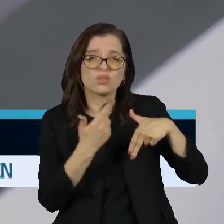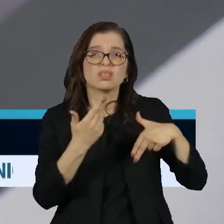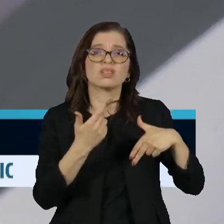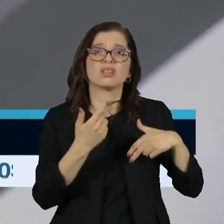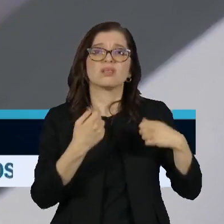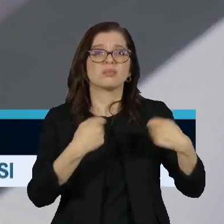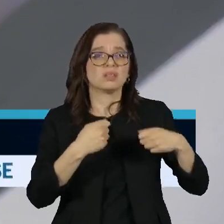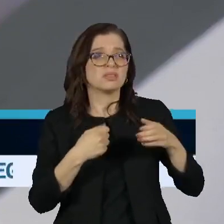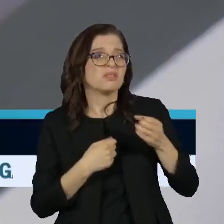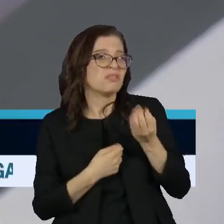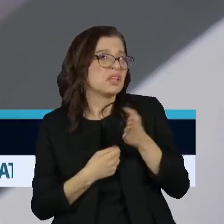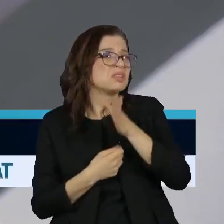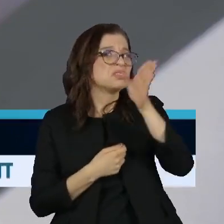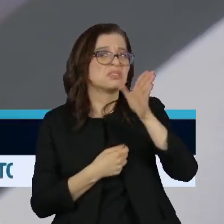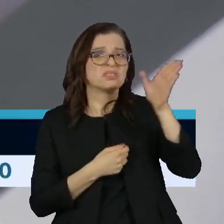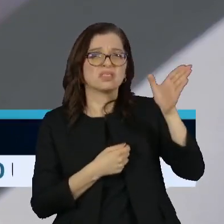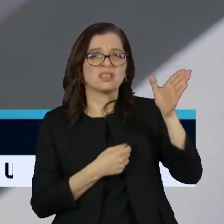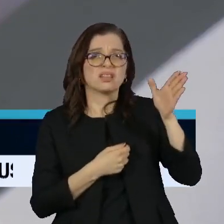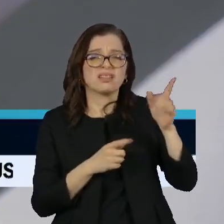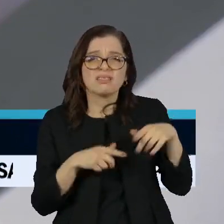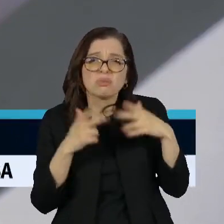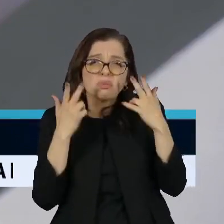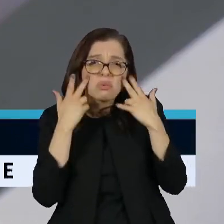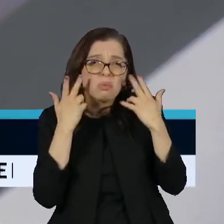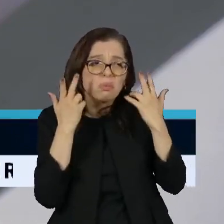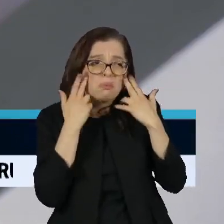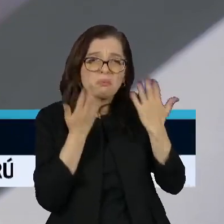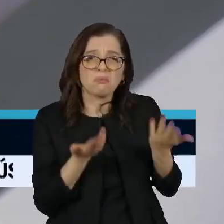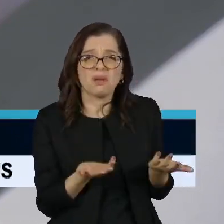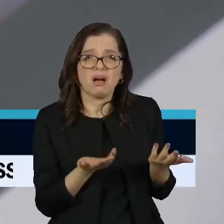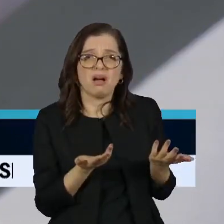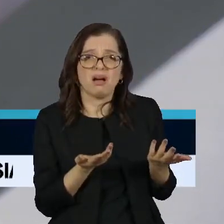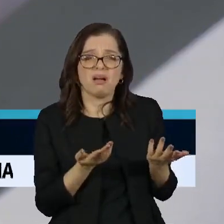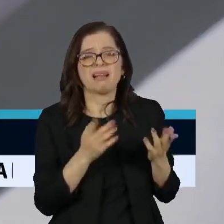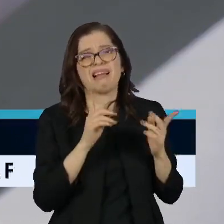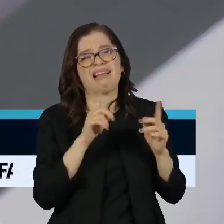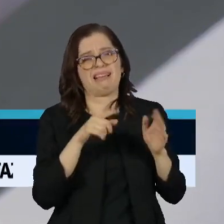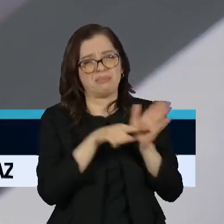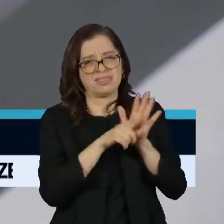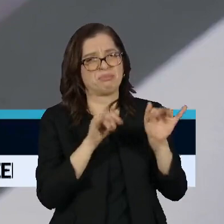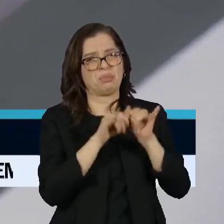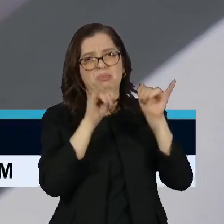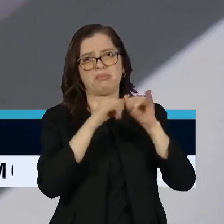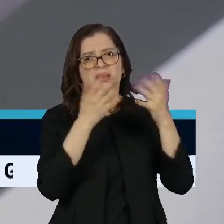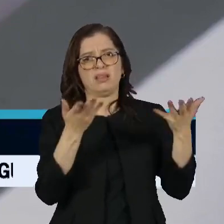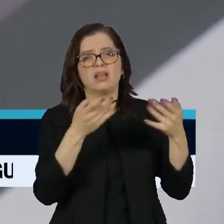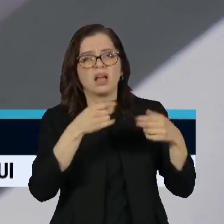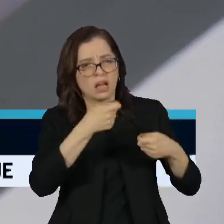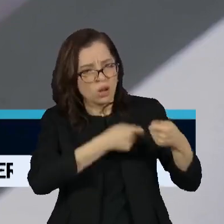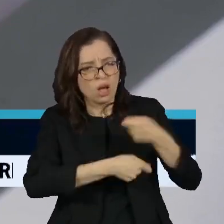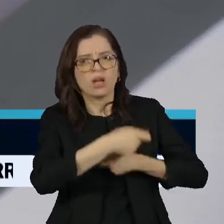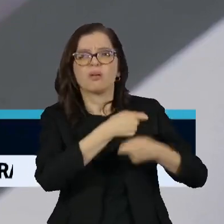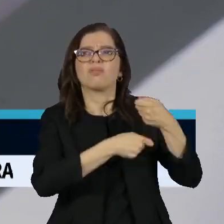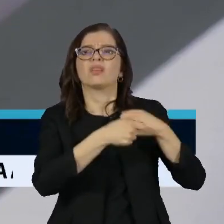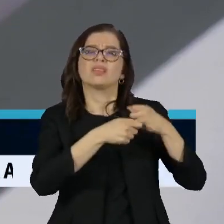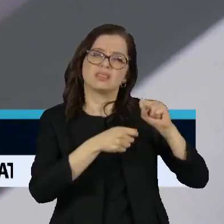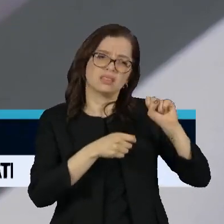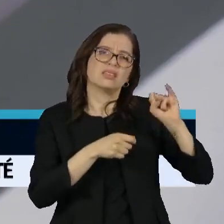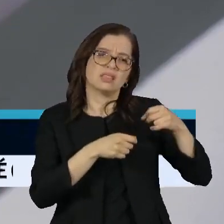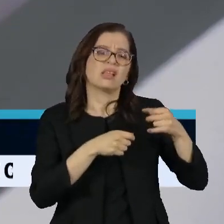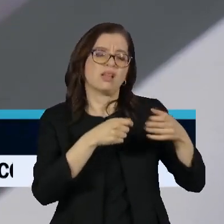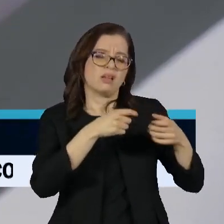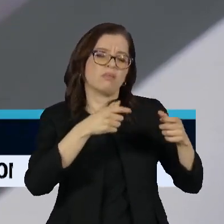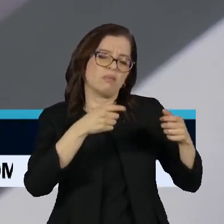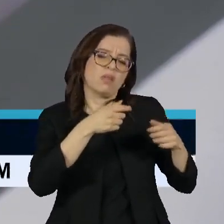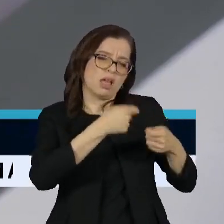isso até meio bobo, para falar a verdade. Eu acho que a questão da economia realmente é o que explica mais, não tanto porque tenha